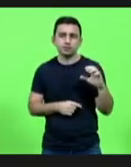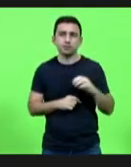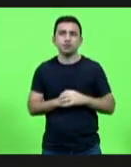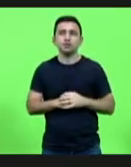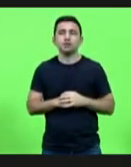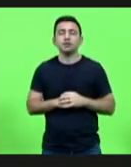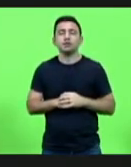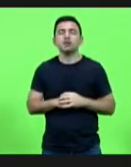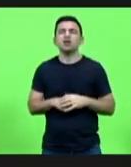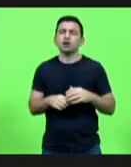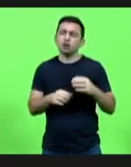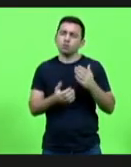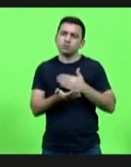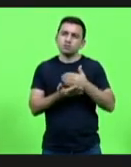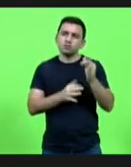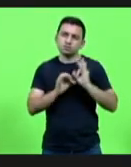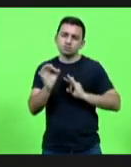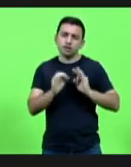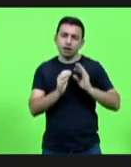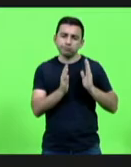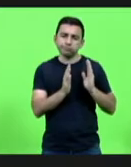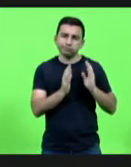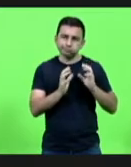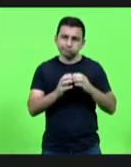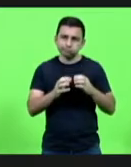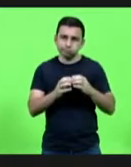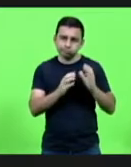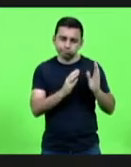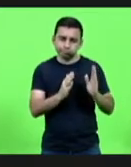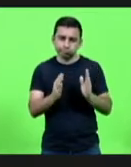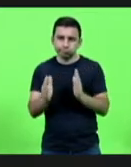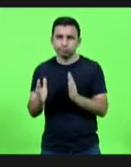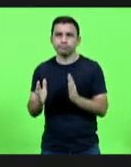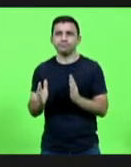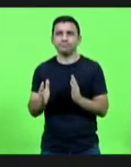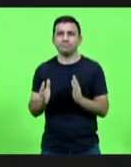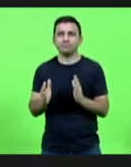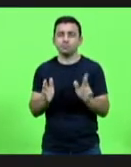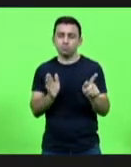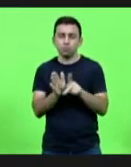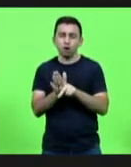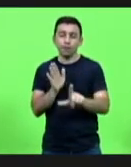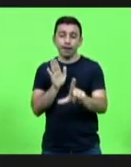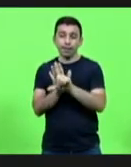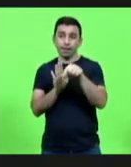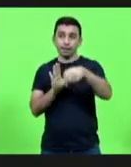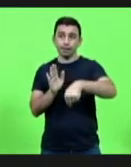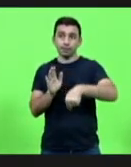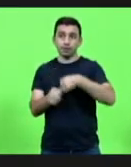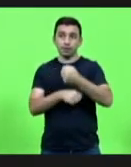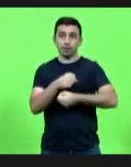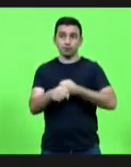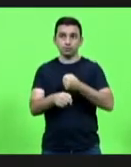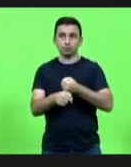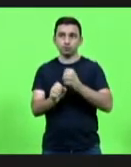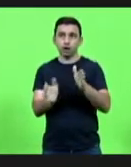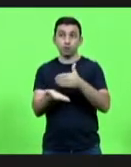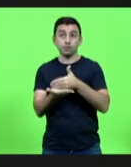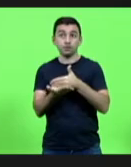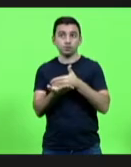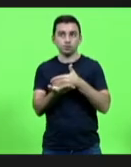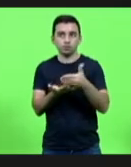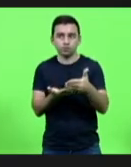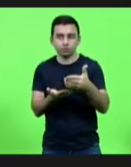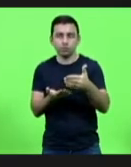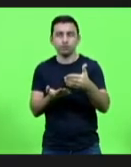organizar as equipes também, para fazer, para a gente tratar já da Lei Aldir Blanc nesse ano. A gente já começou a trabalhar com a ideia de que realmente esse